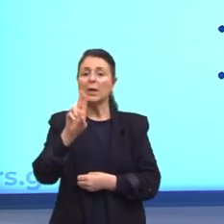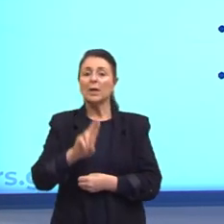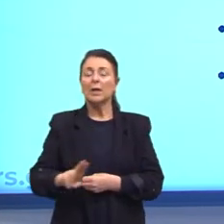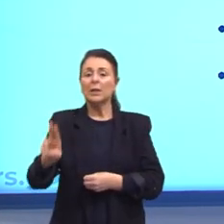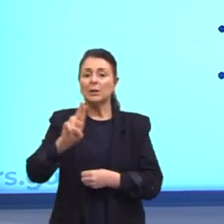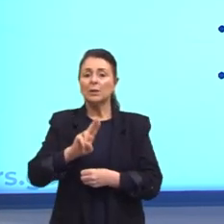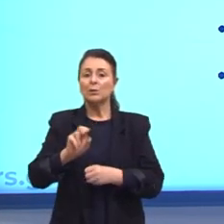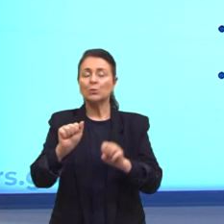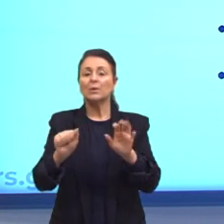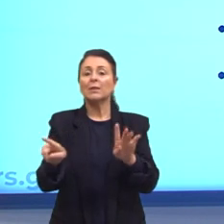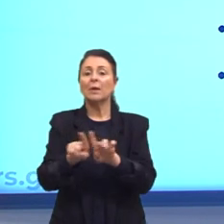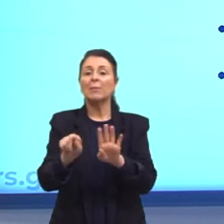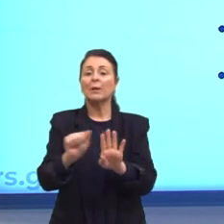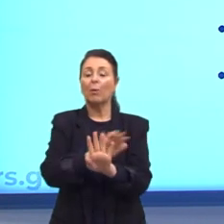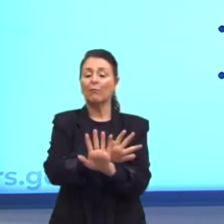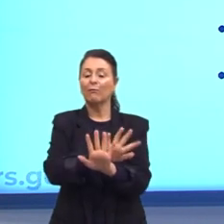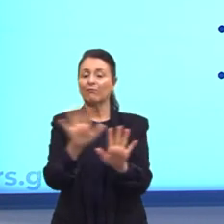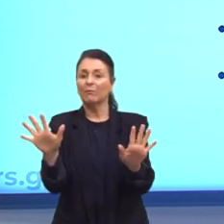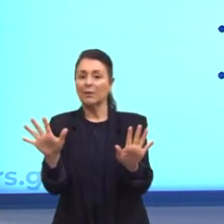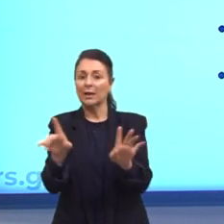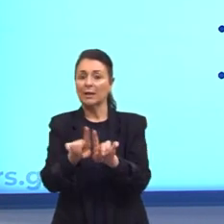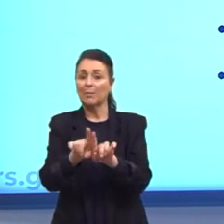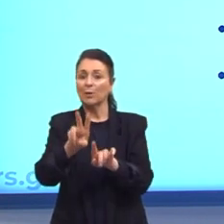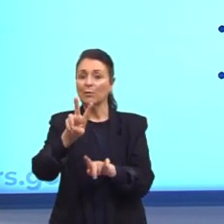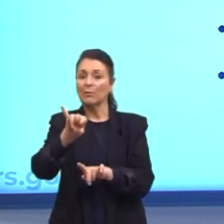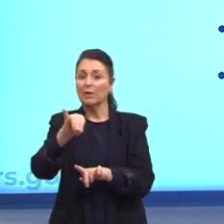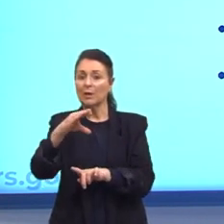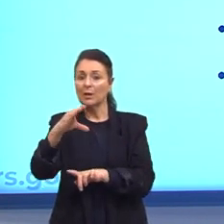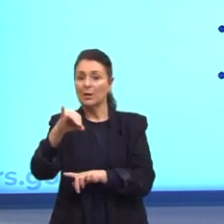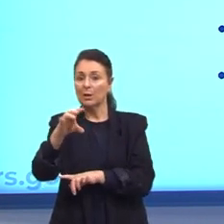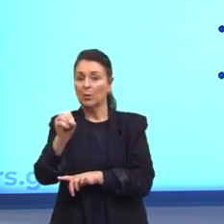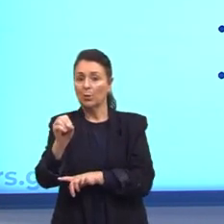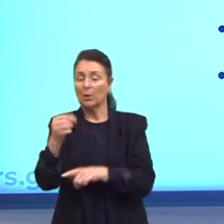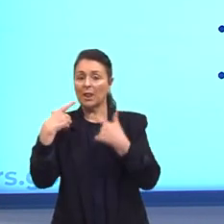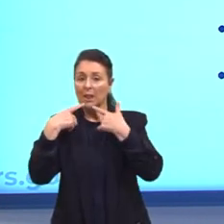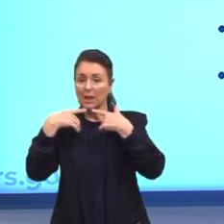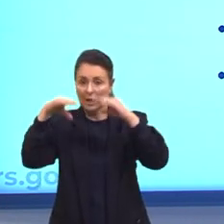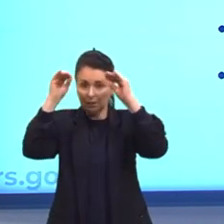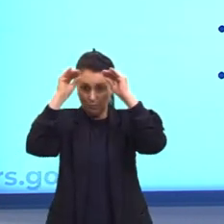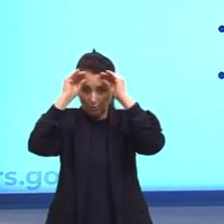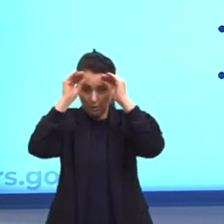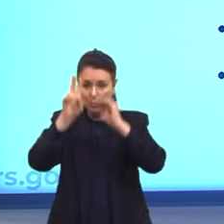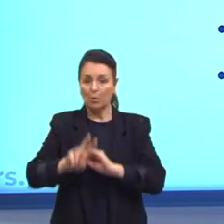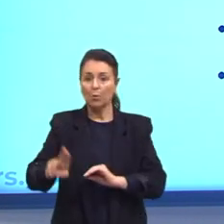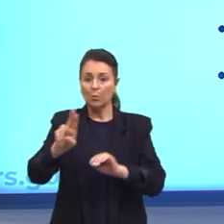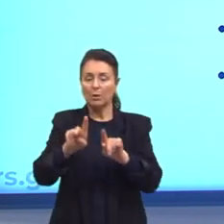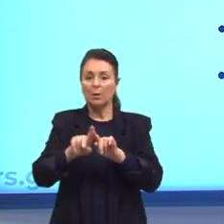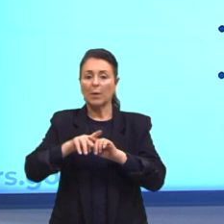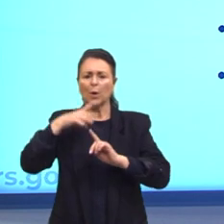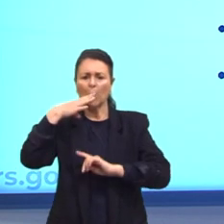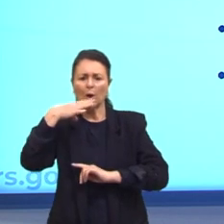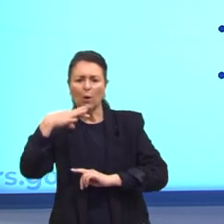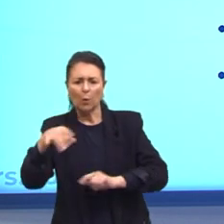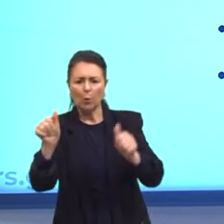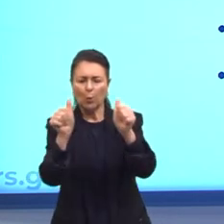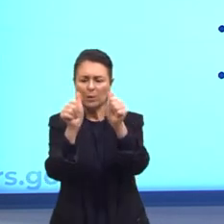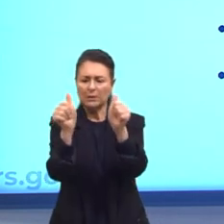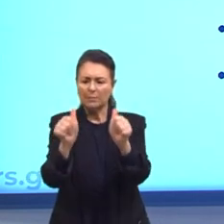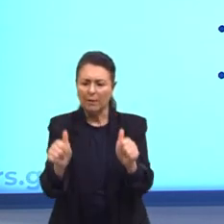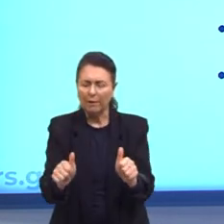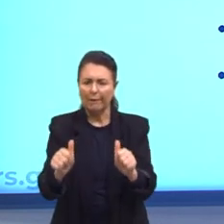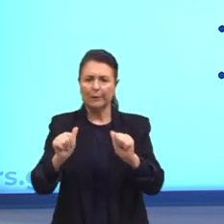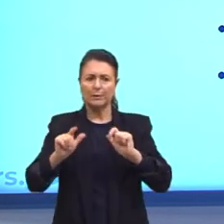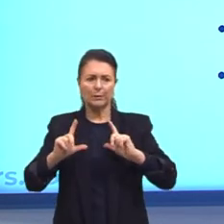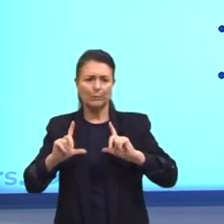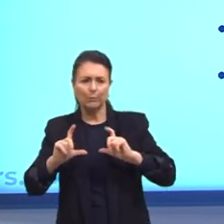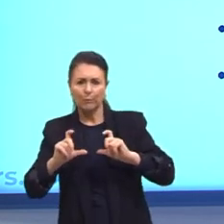e vícios de linguagens, né? E também a gente tem aí o uso de cores, imagens, fotografias, todos